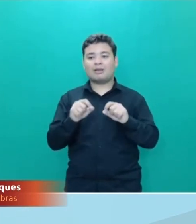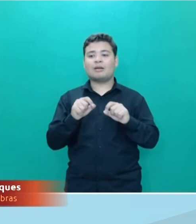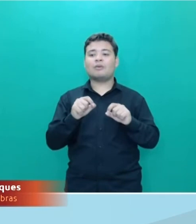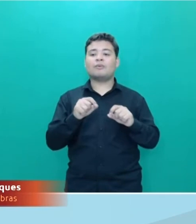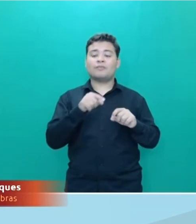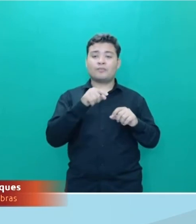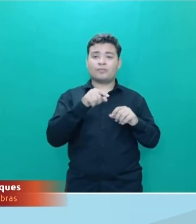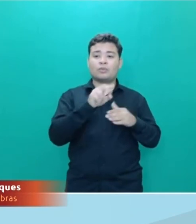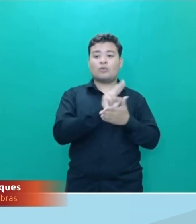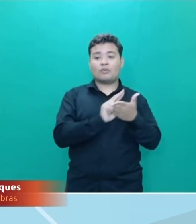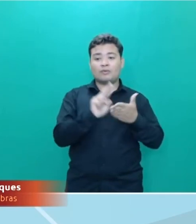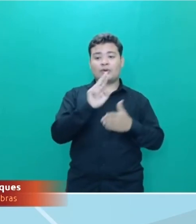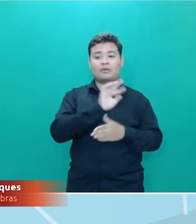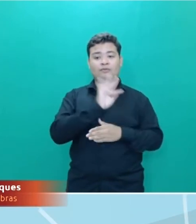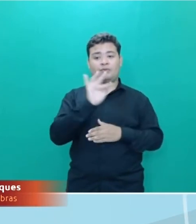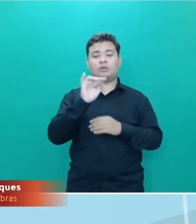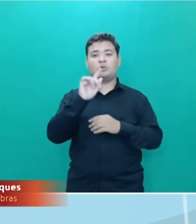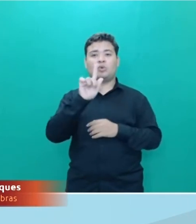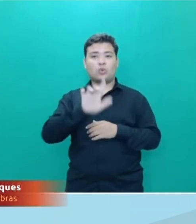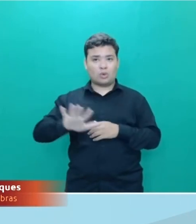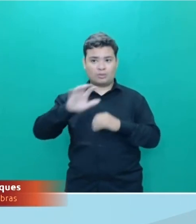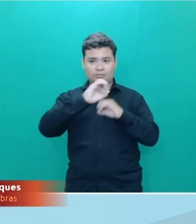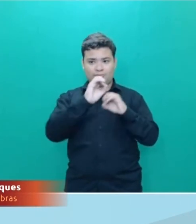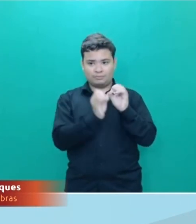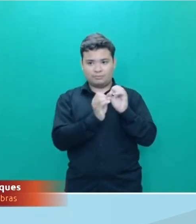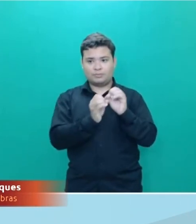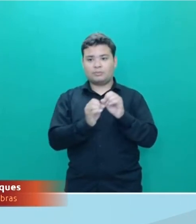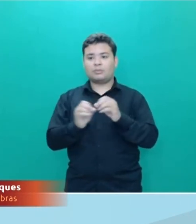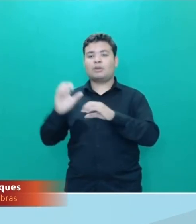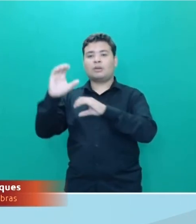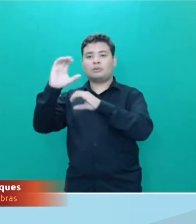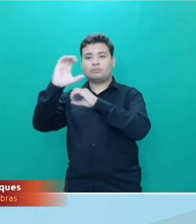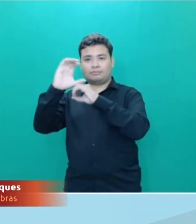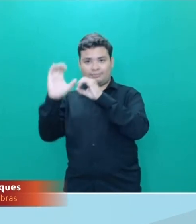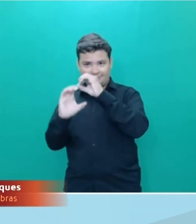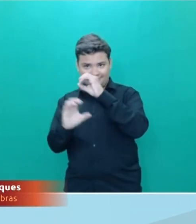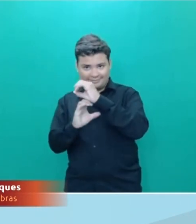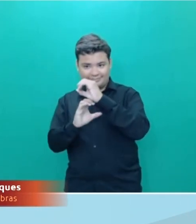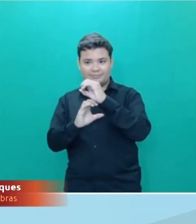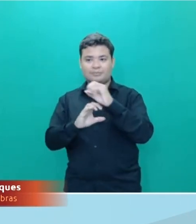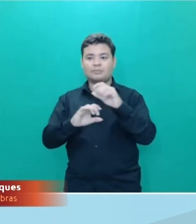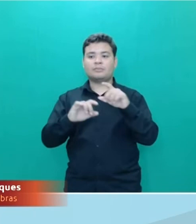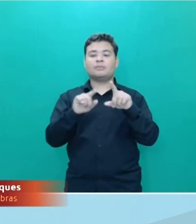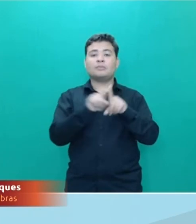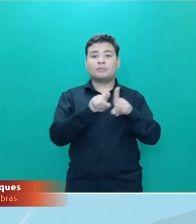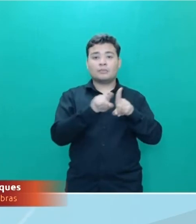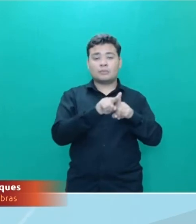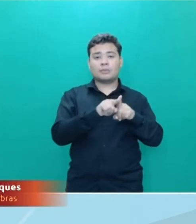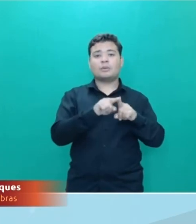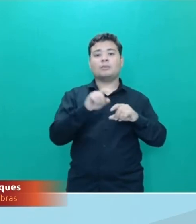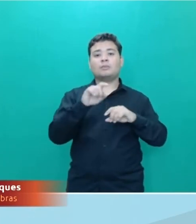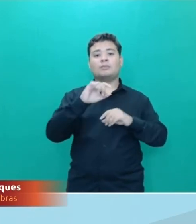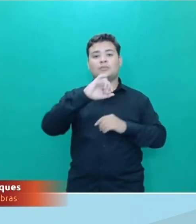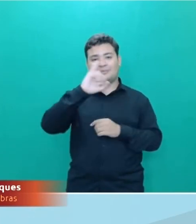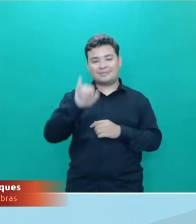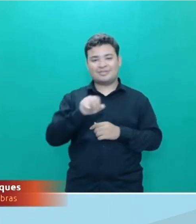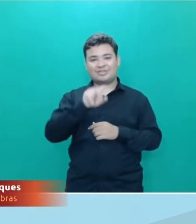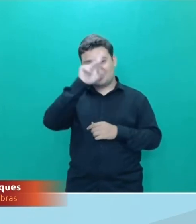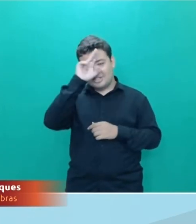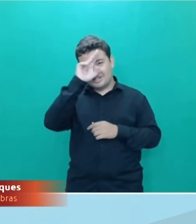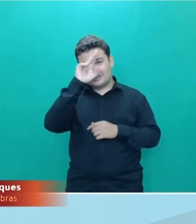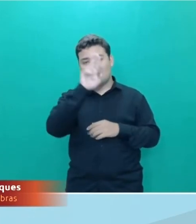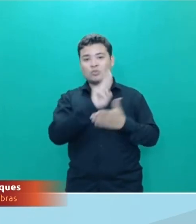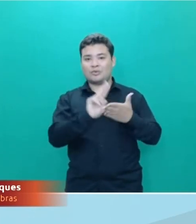Federal de Goiás, à Universidade Federal de Catalão, à Universidade Federal de Jatai, ao Instituto Federal de